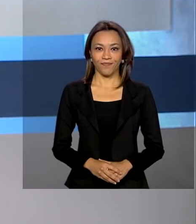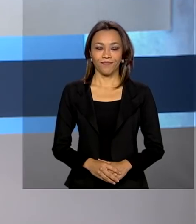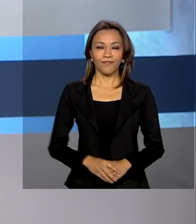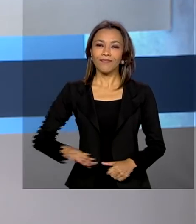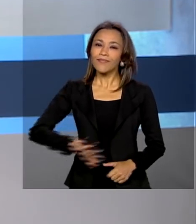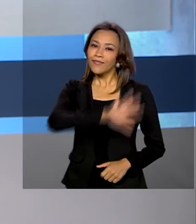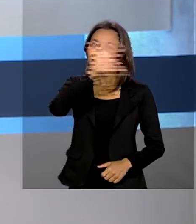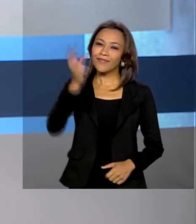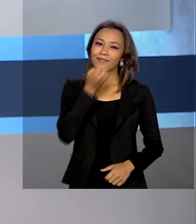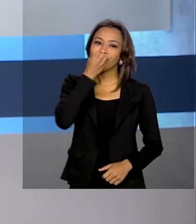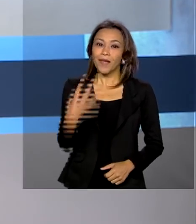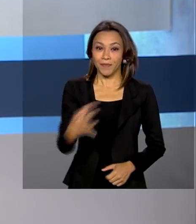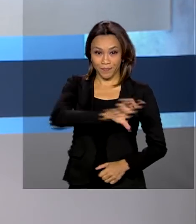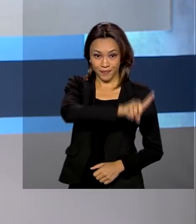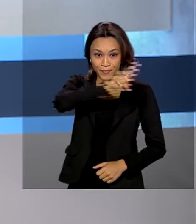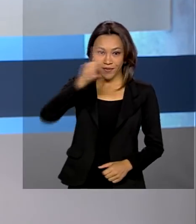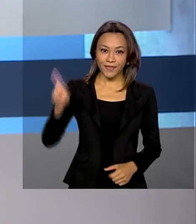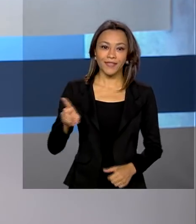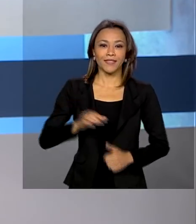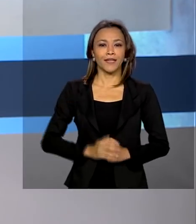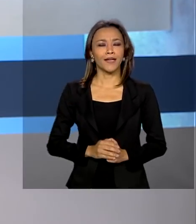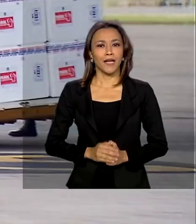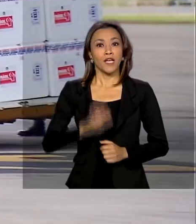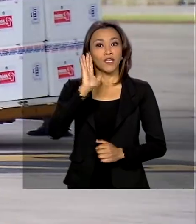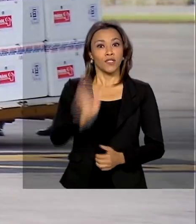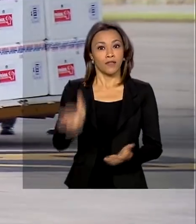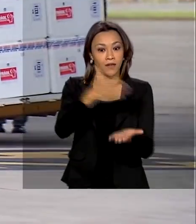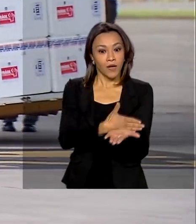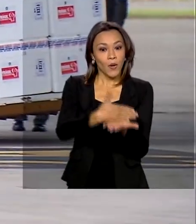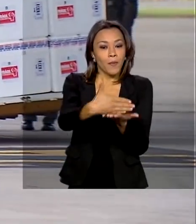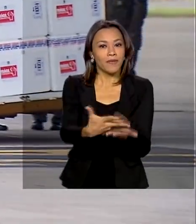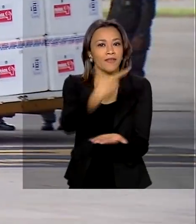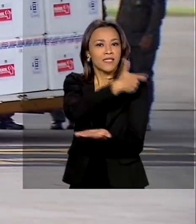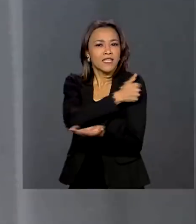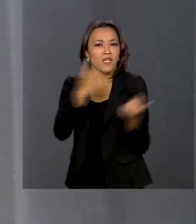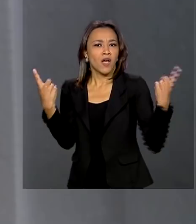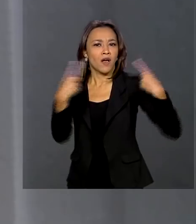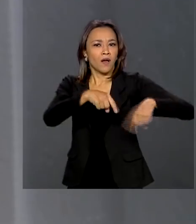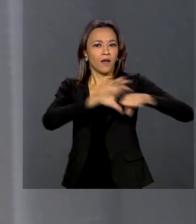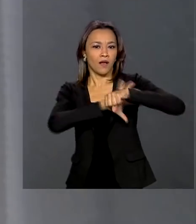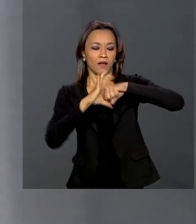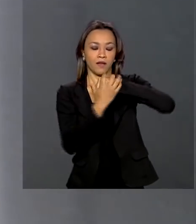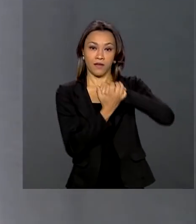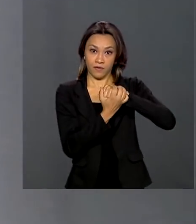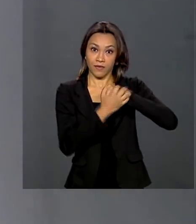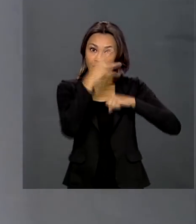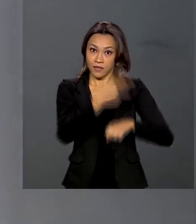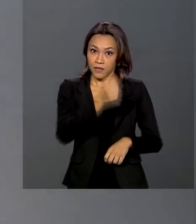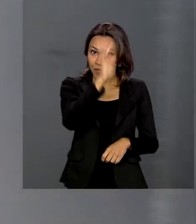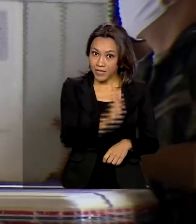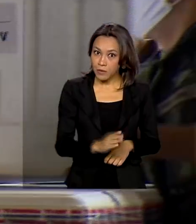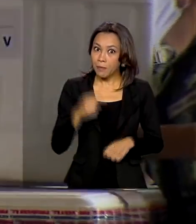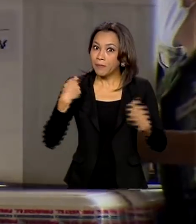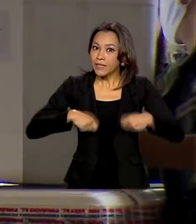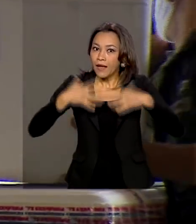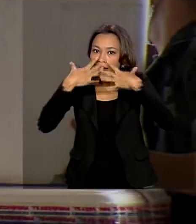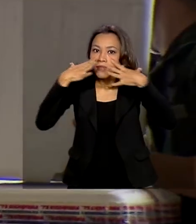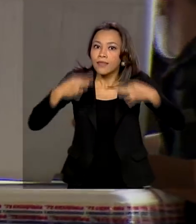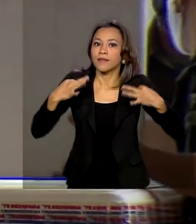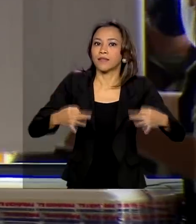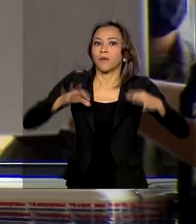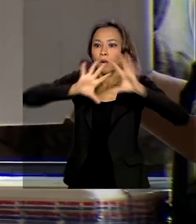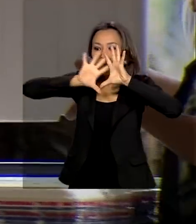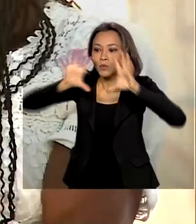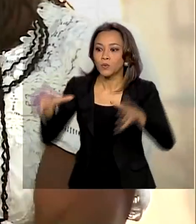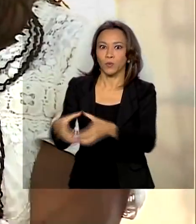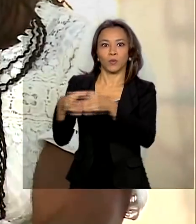Olá, bom dia! Começa a vacinação contra a Covid-19 no Brasil e é preciso atenção aos grupos